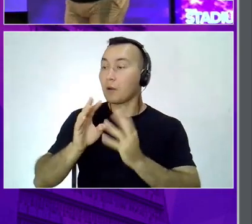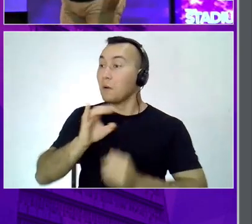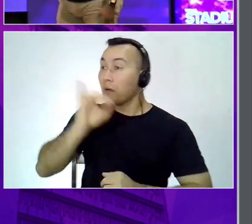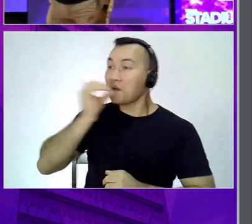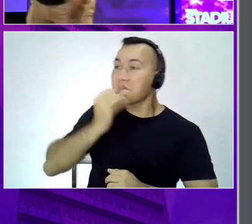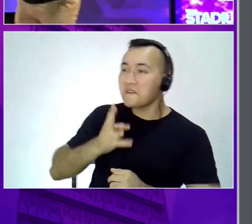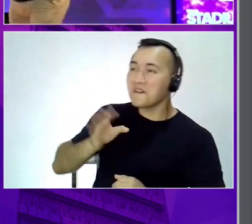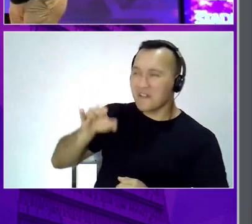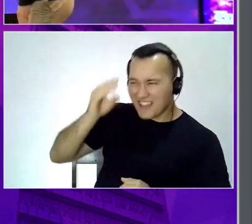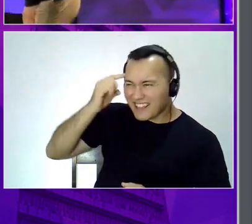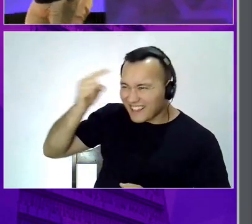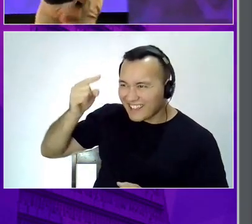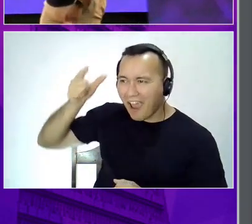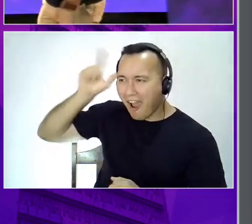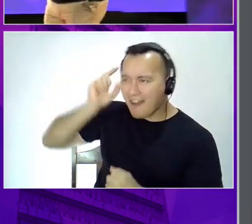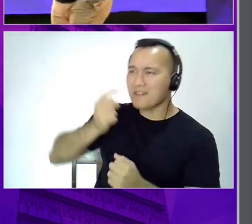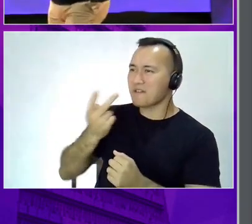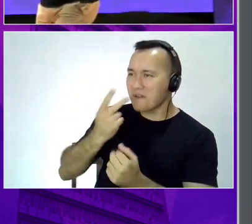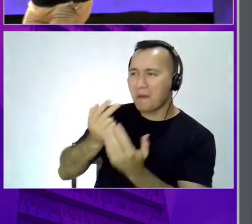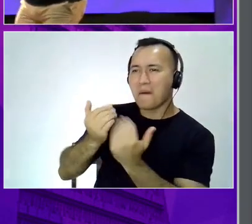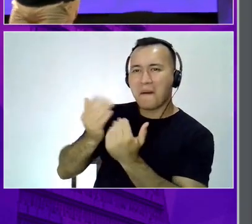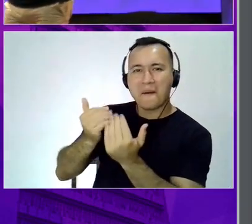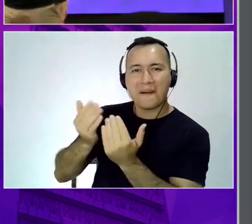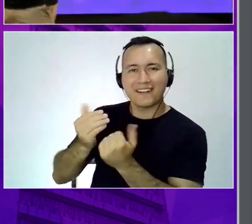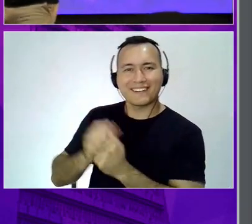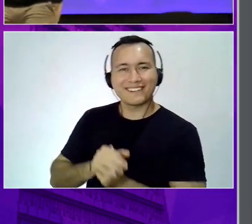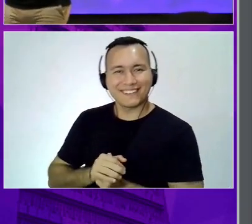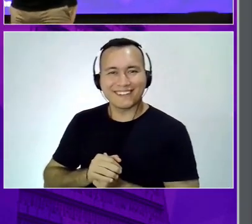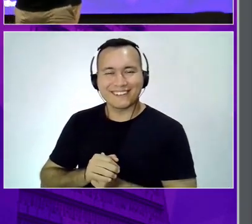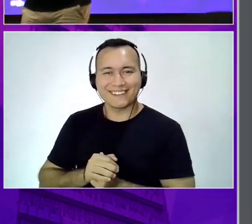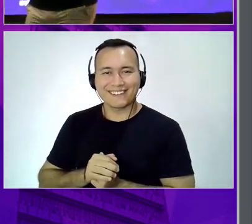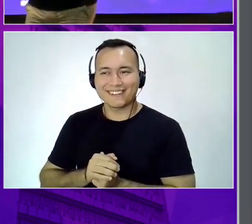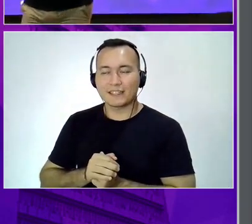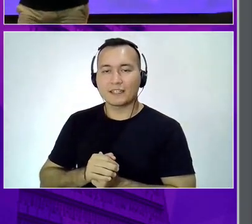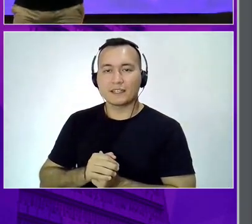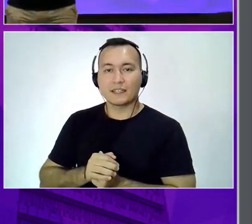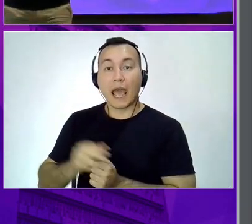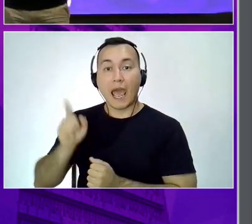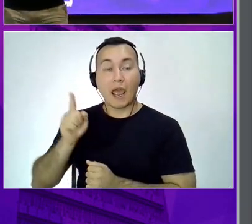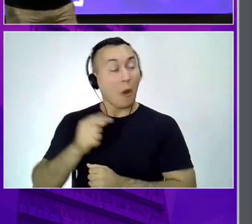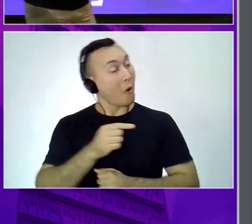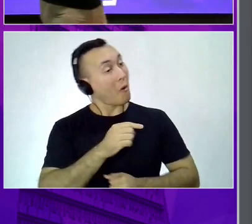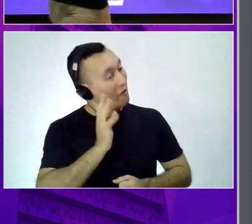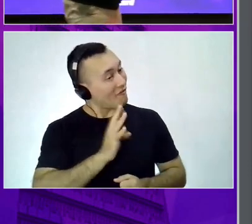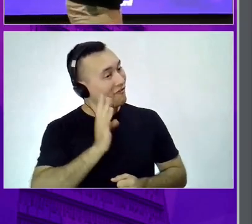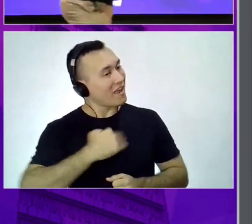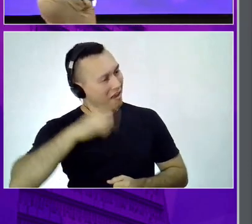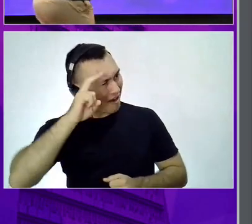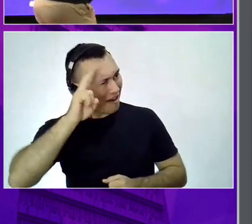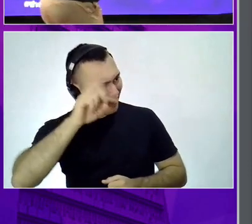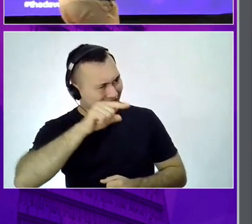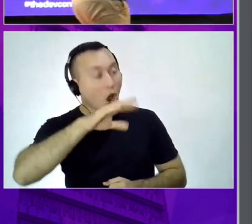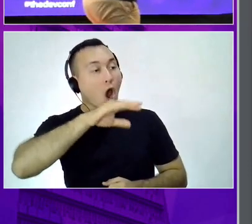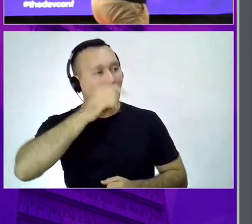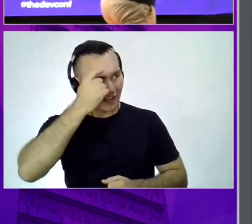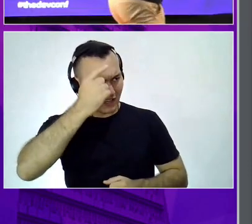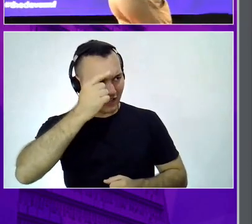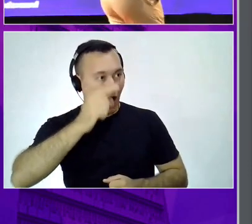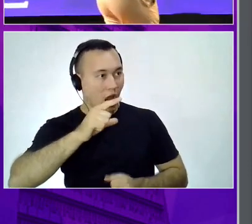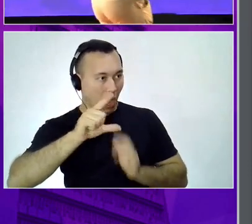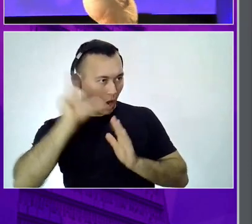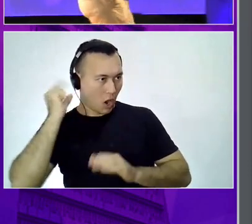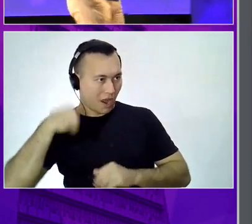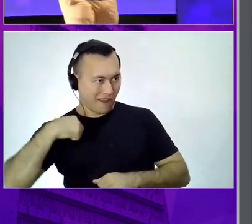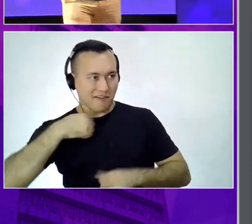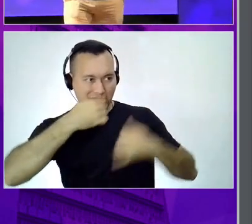Danilo aqui, peguei pra Cristo, né? Ah, você é o Danilo, tava lá falando comigo, cara, e aí? Trocou contato, viu o posto? Pô, Danilo, eu vi que